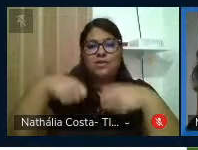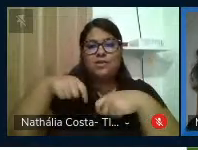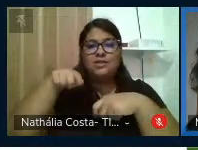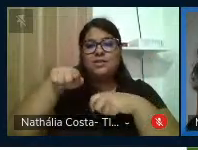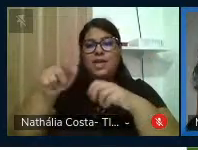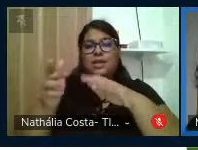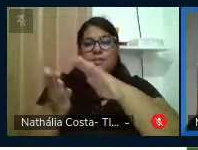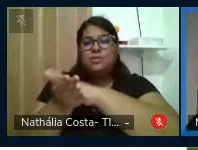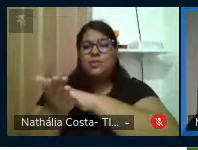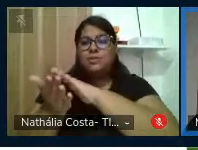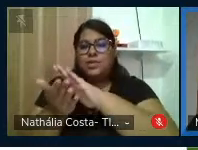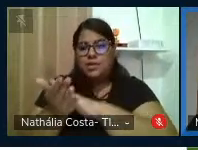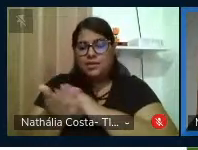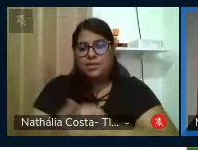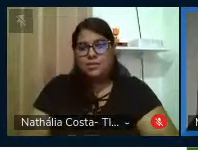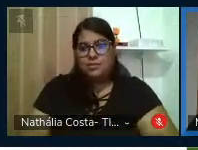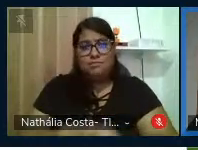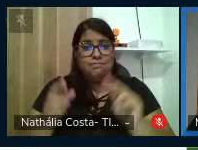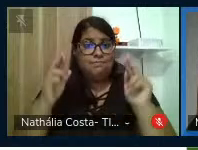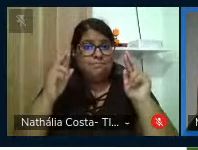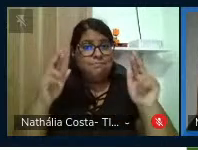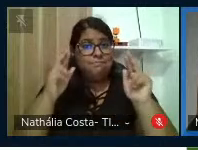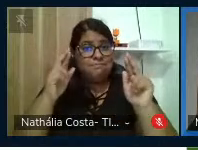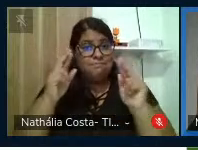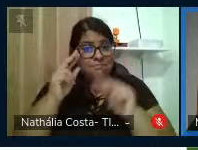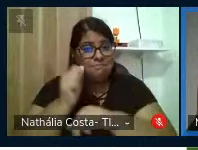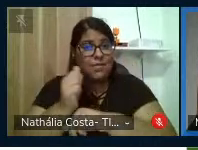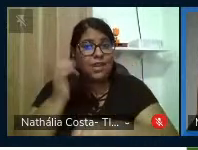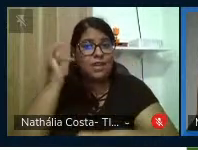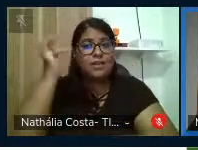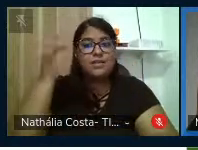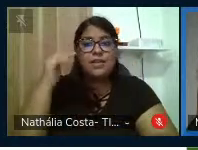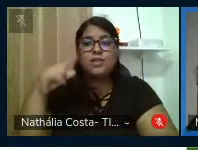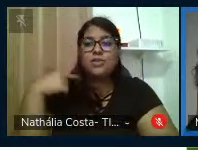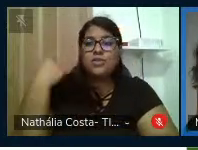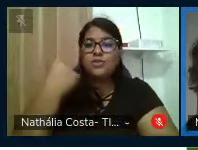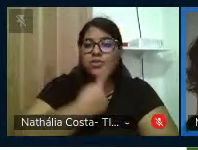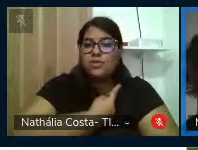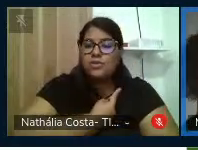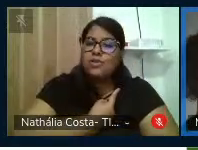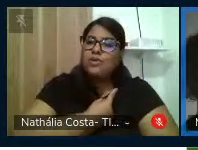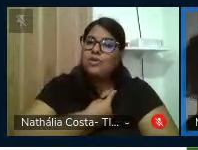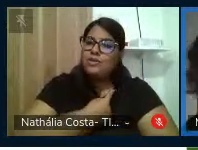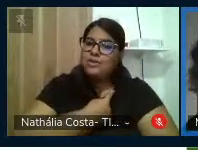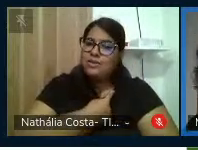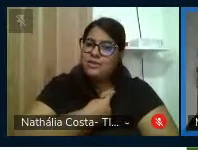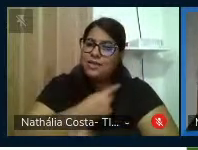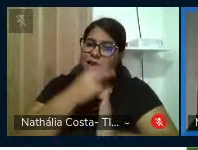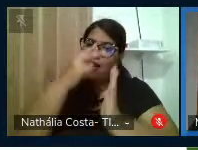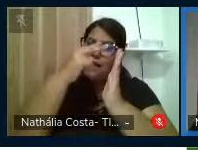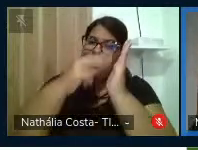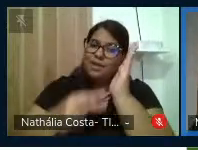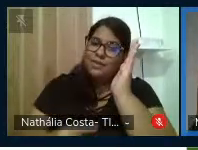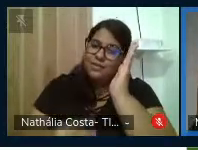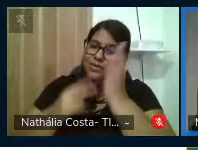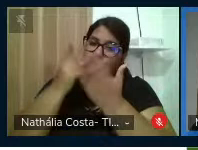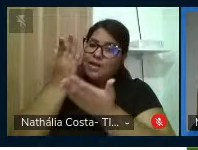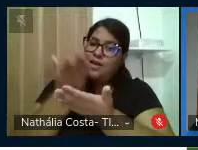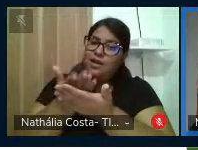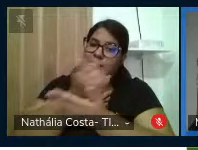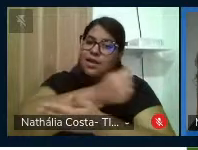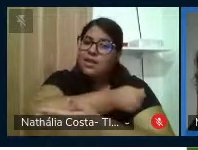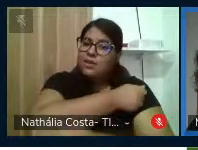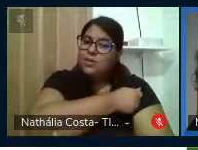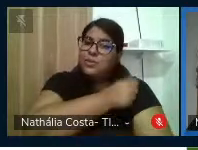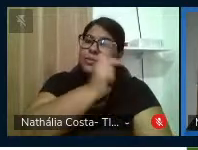publicação. Esperançamos que nossos caros leitores, estudantes